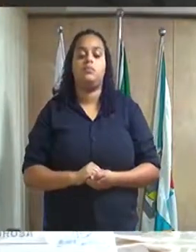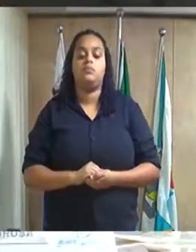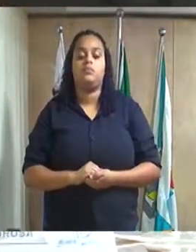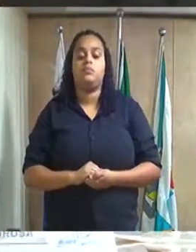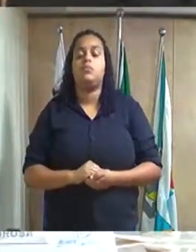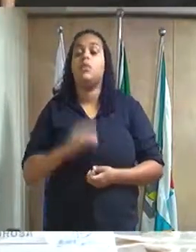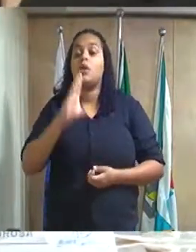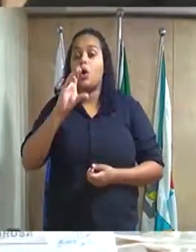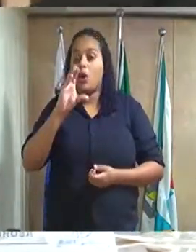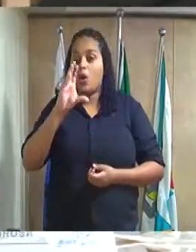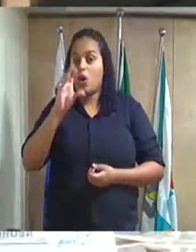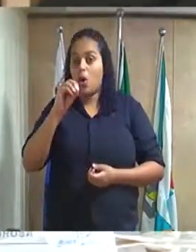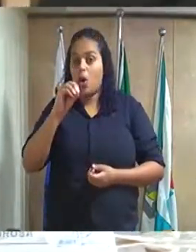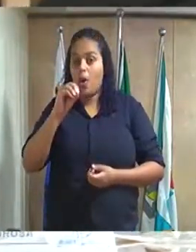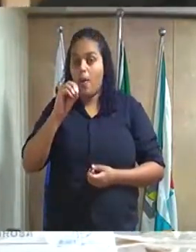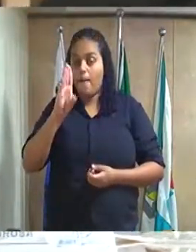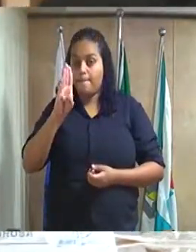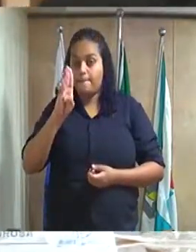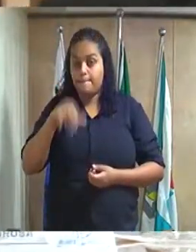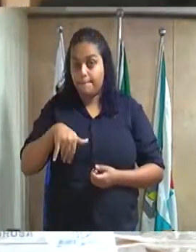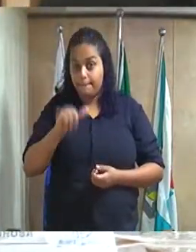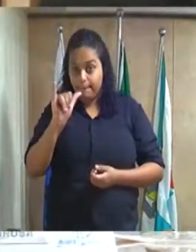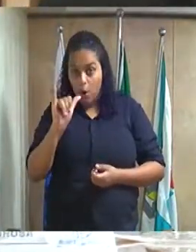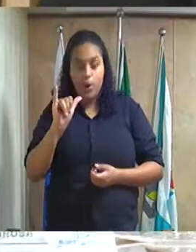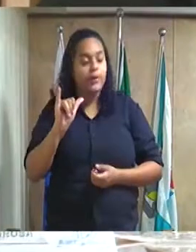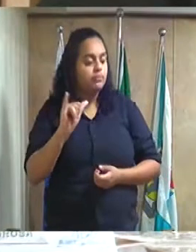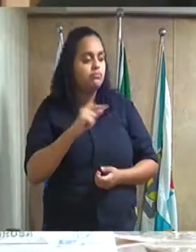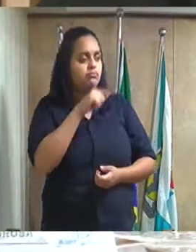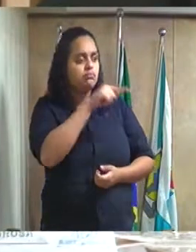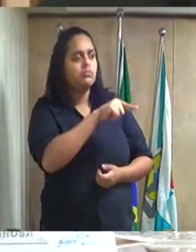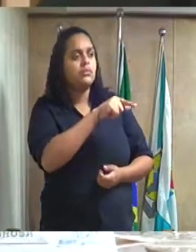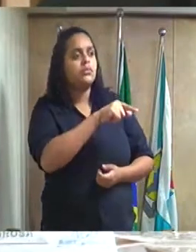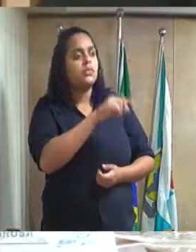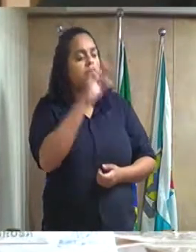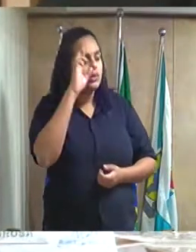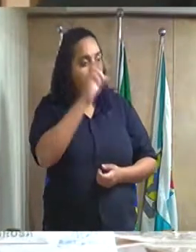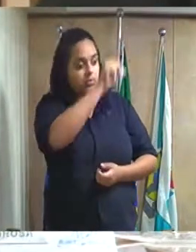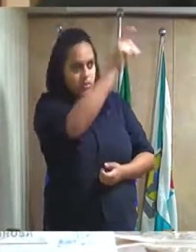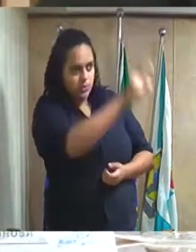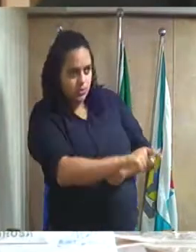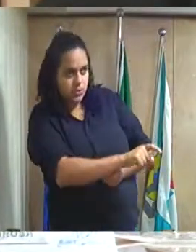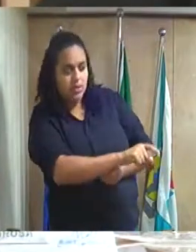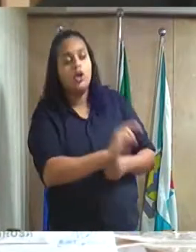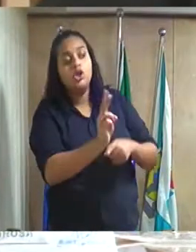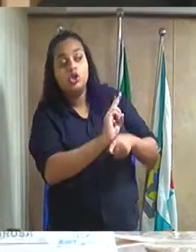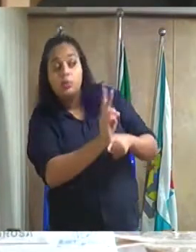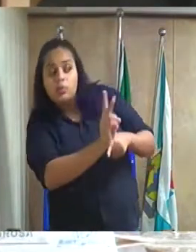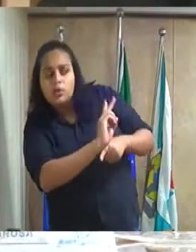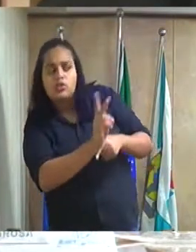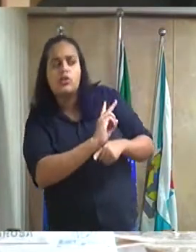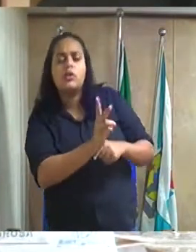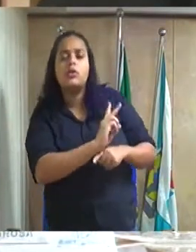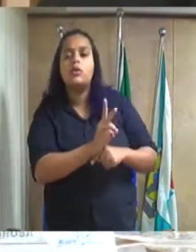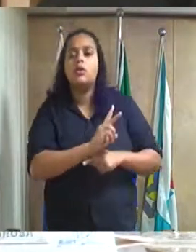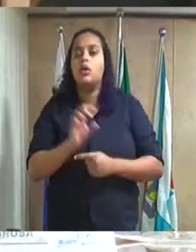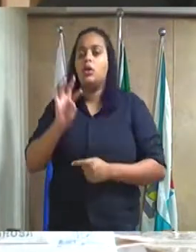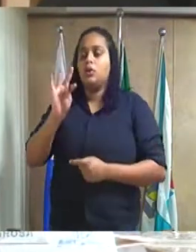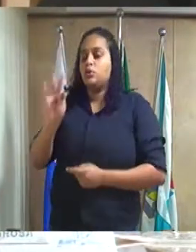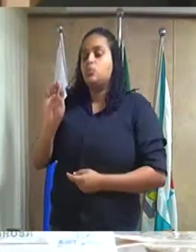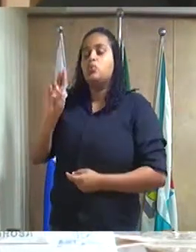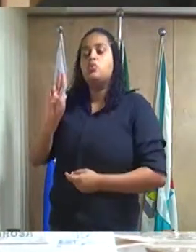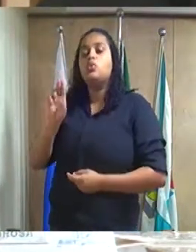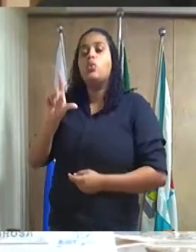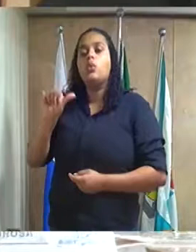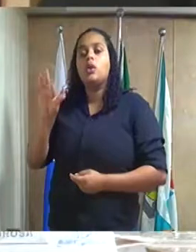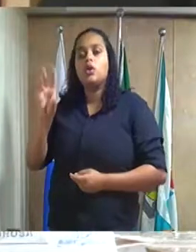Calbói Beleza concedendo o ilustríssimo senhor inspetor de polícia Túlio Souza Alves da Costa